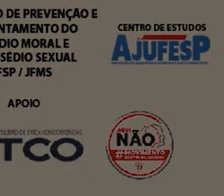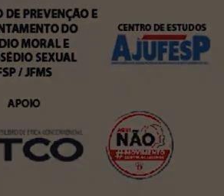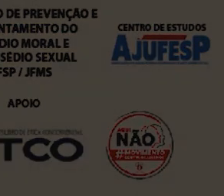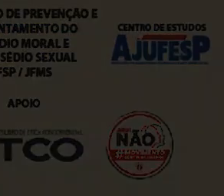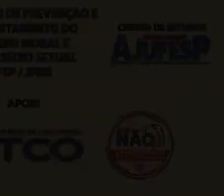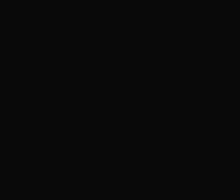tchau